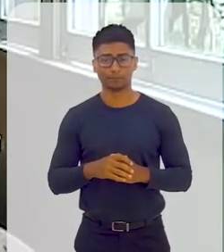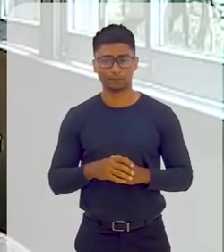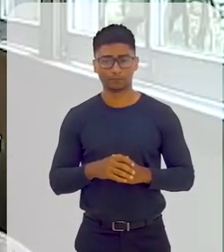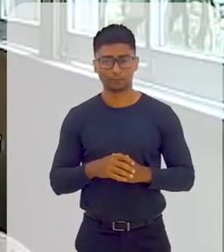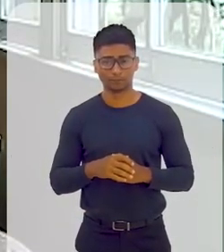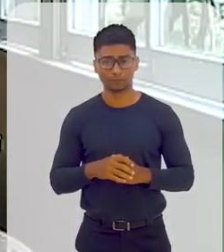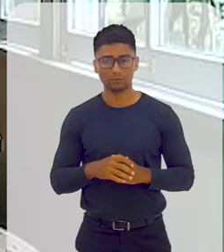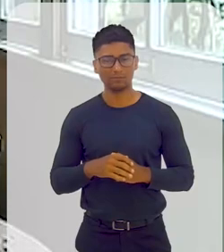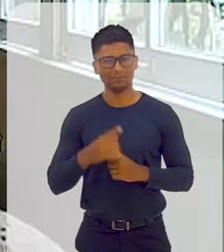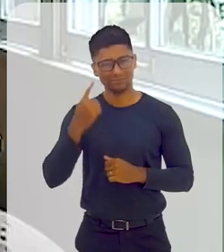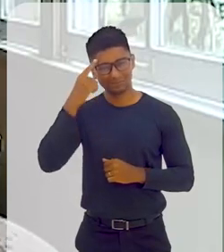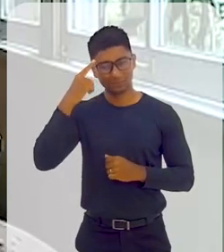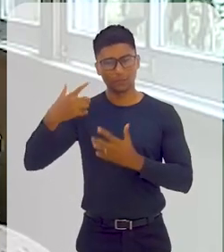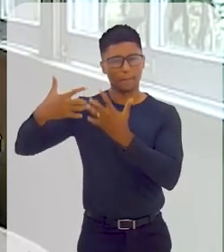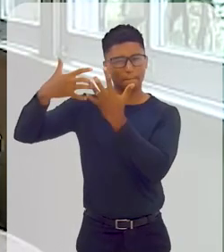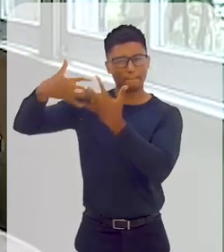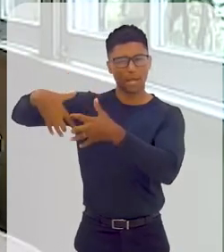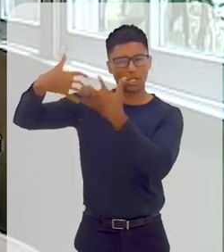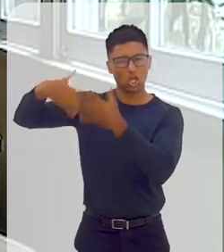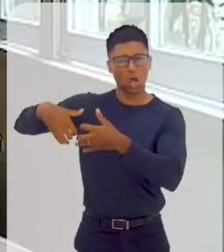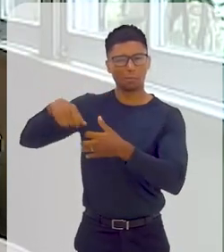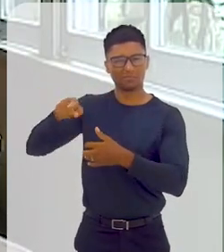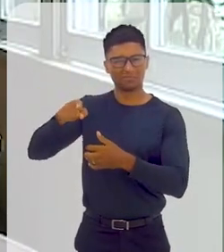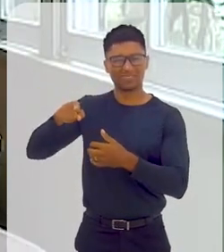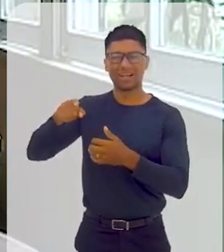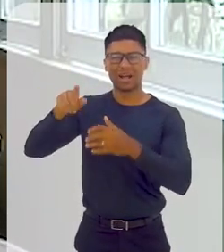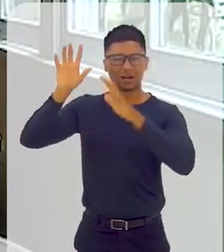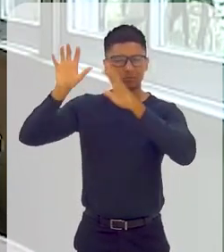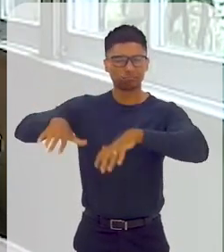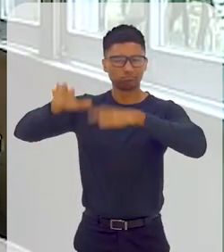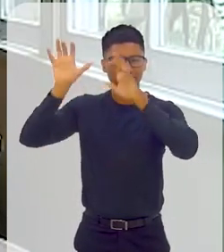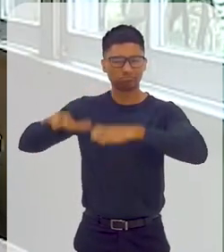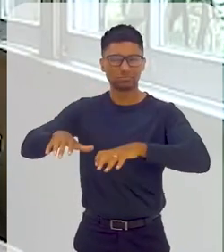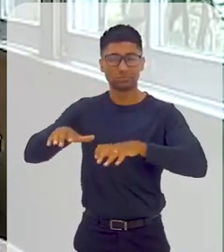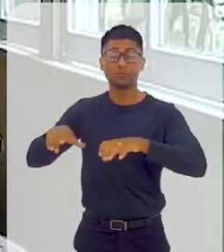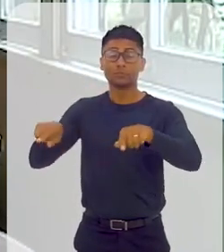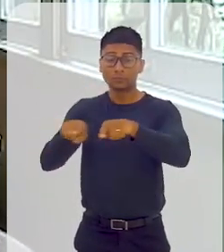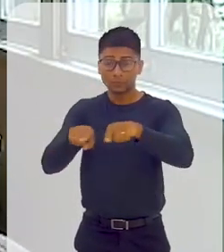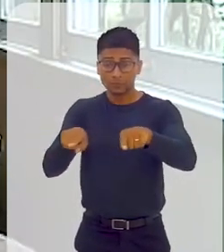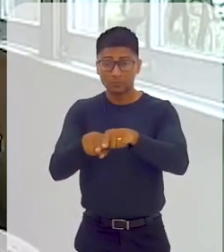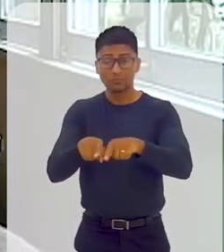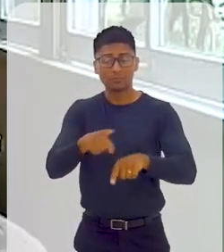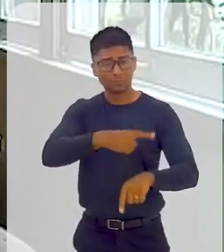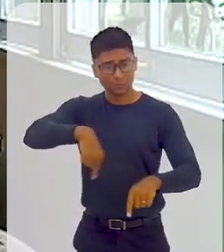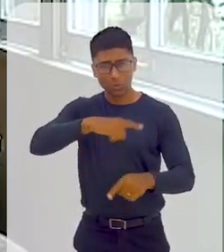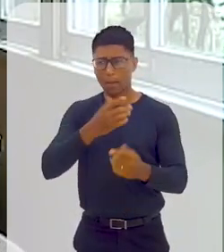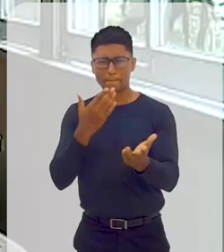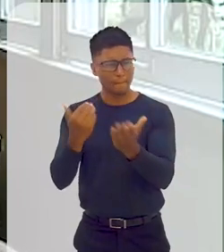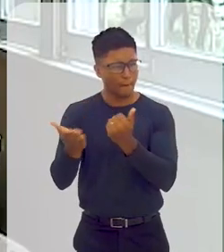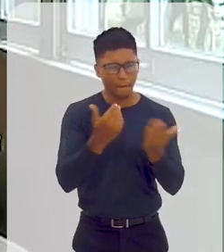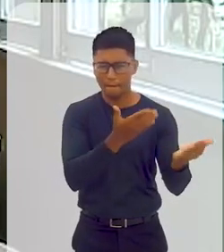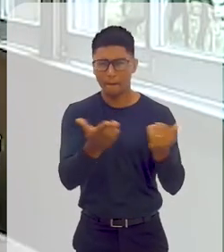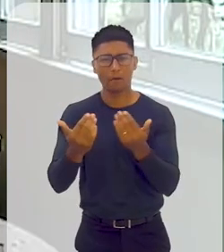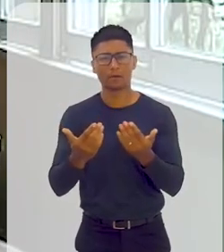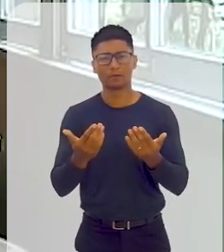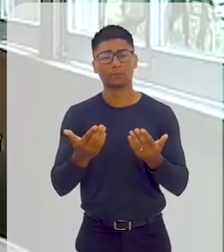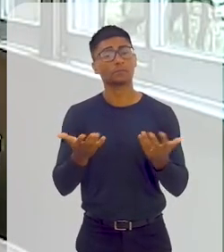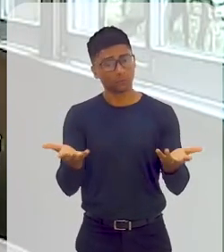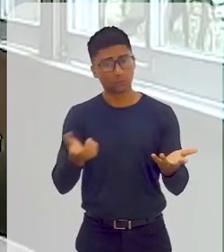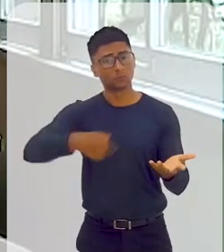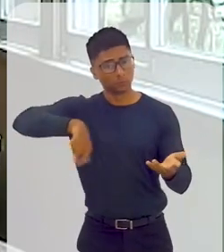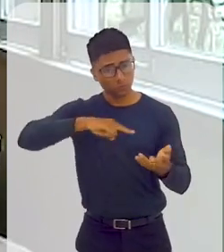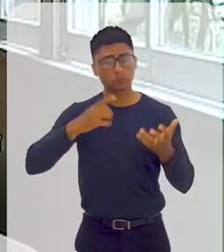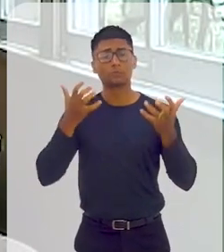promovemos também debates. É isso que a gente quer. A gente quer, portanto, conversar com todos os